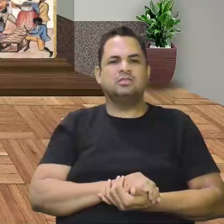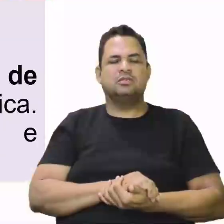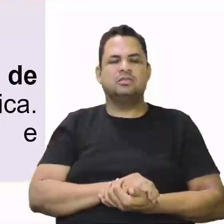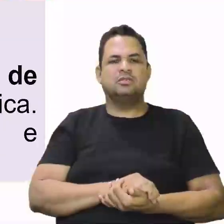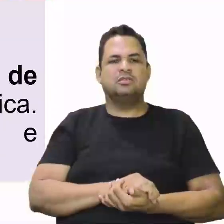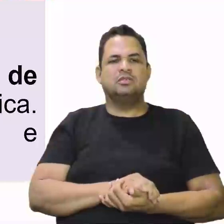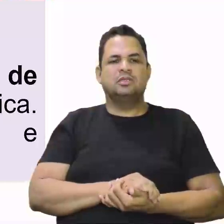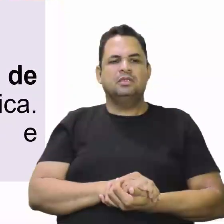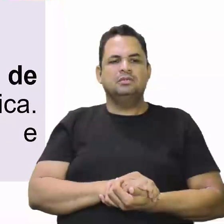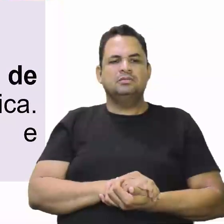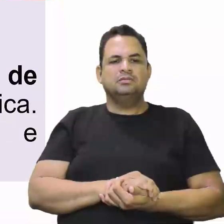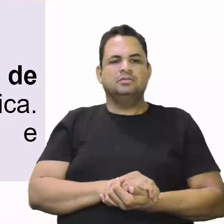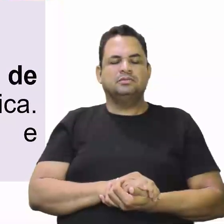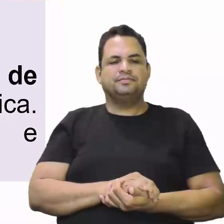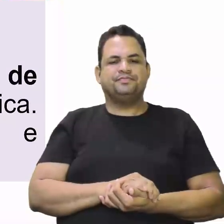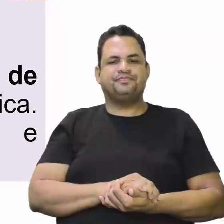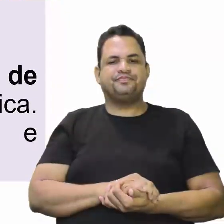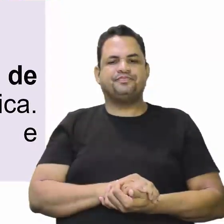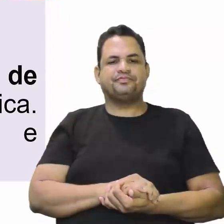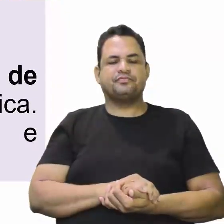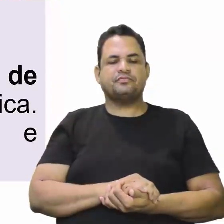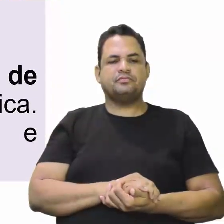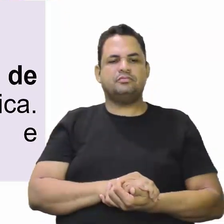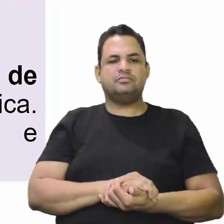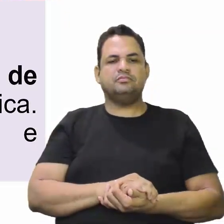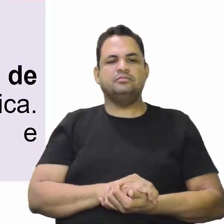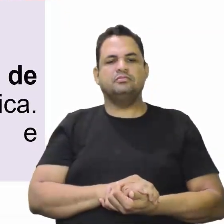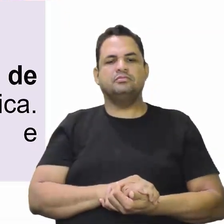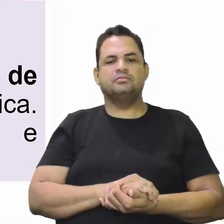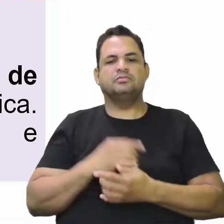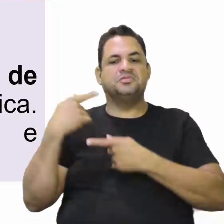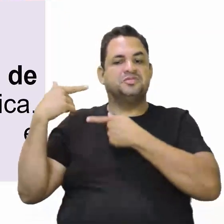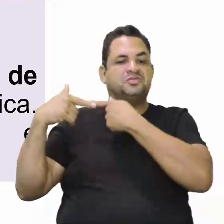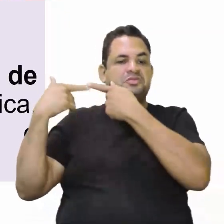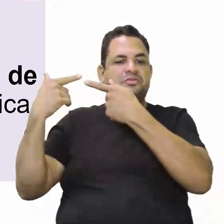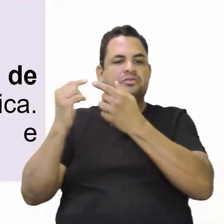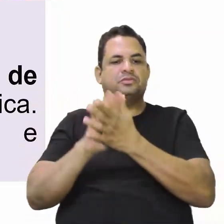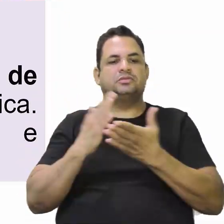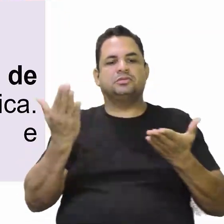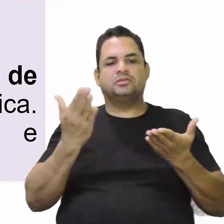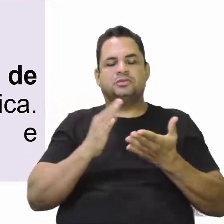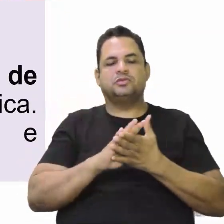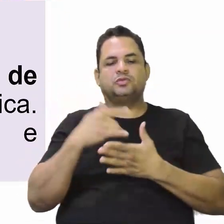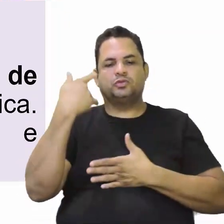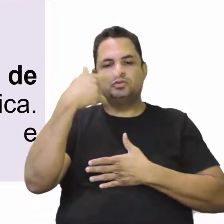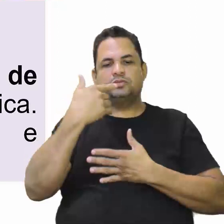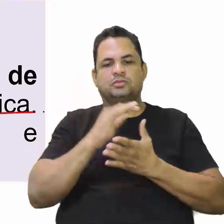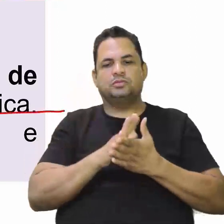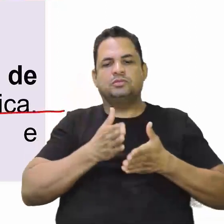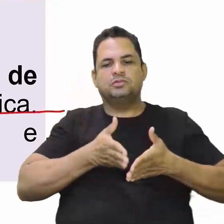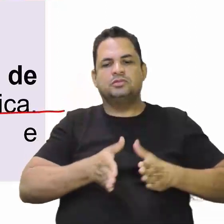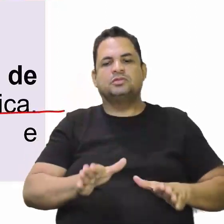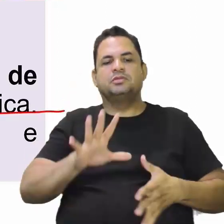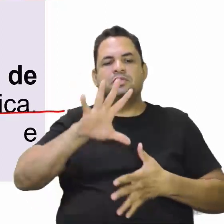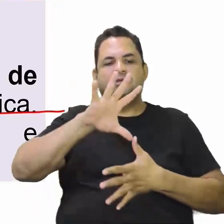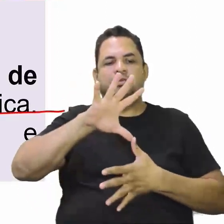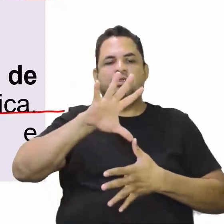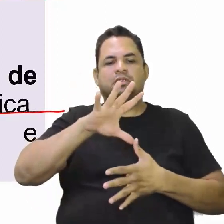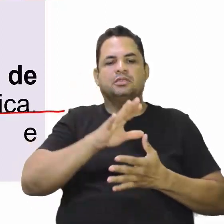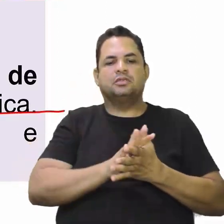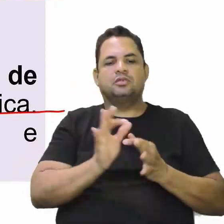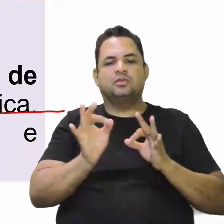Olha aí os crioulos. Que eram descendentes dos espanhóis. Eles eram nascidos na América.